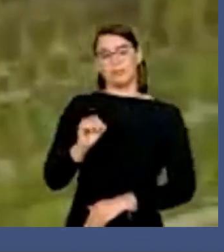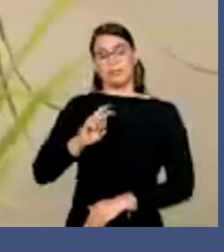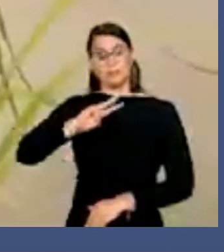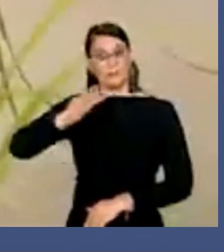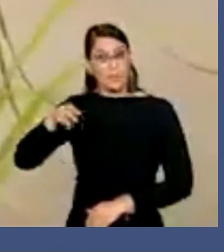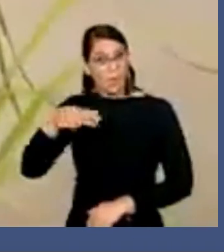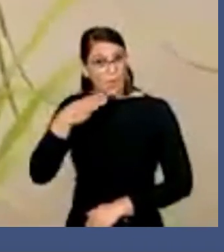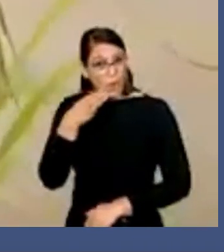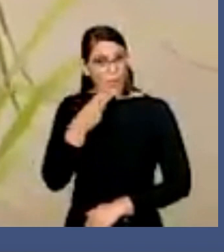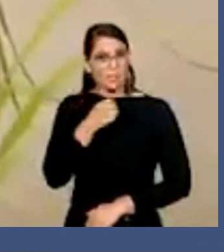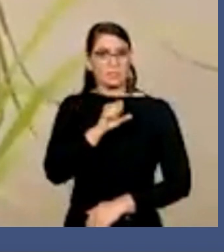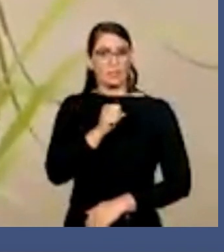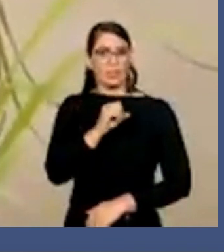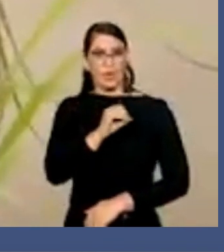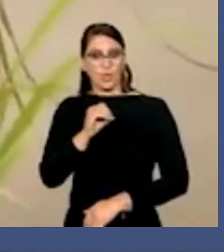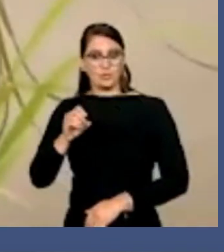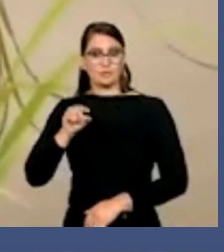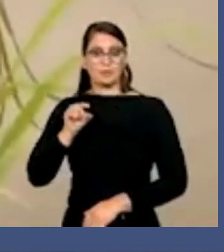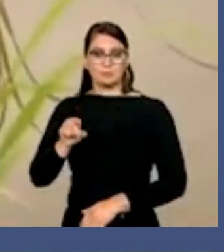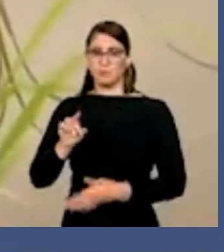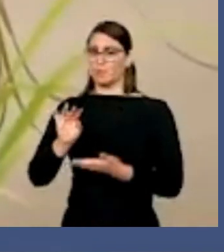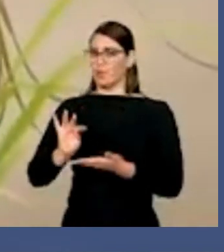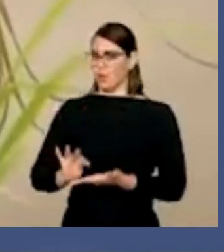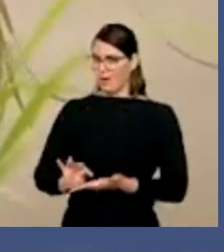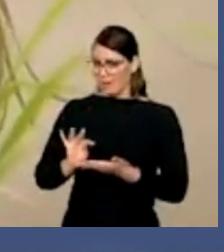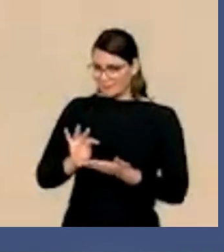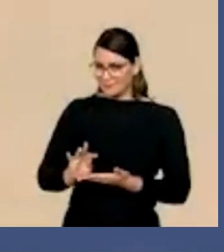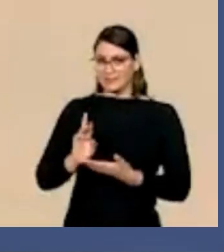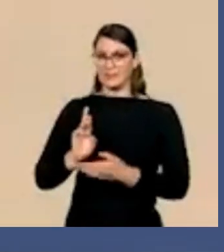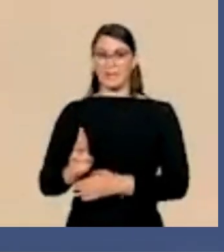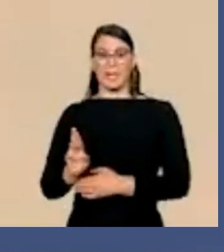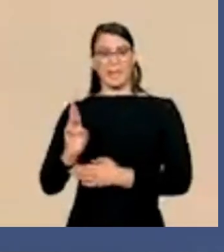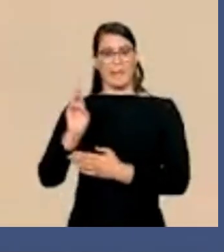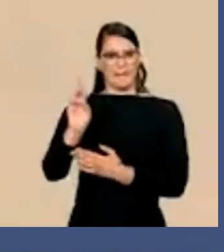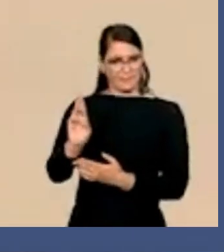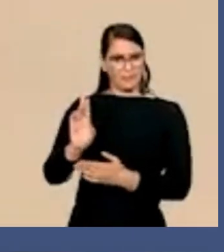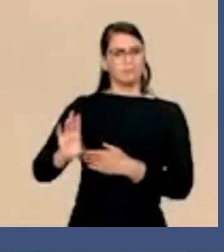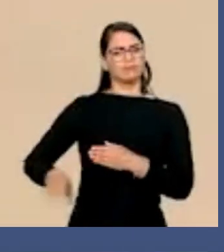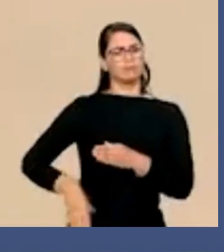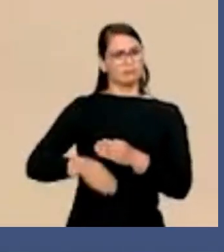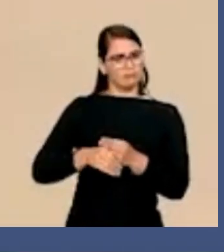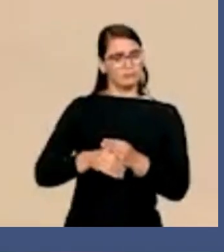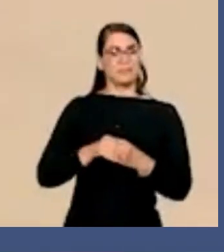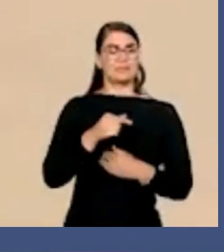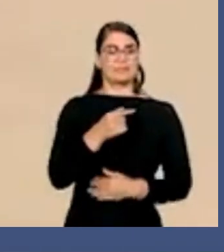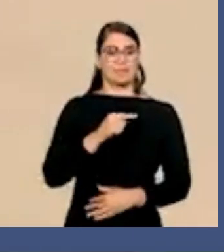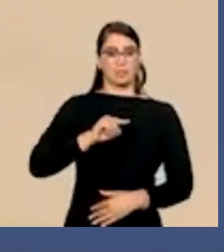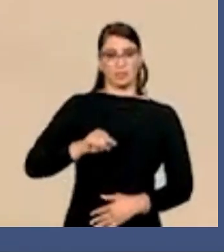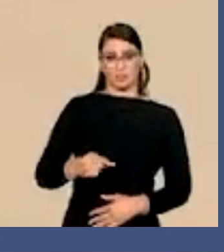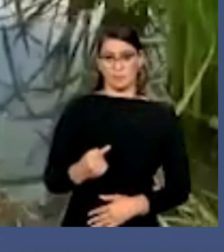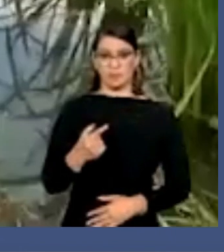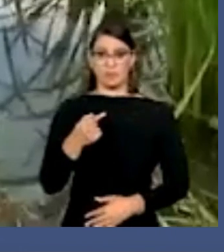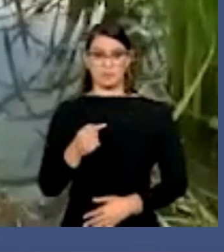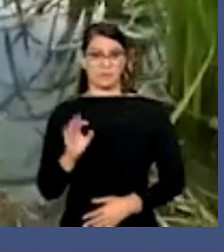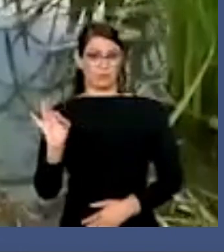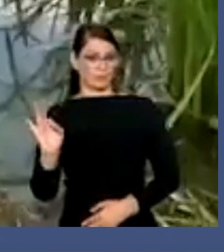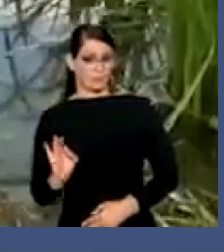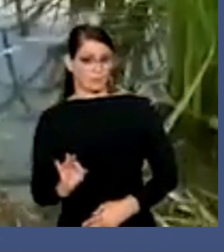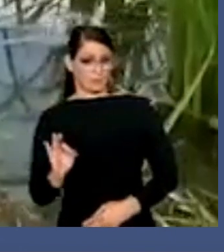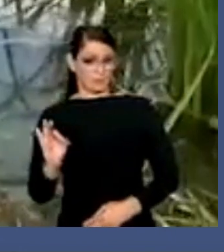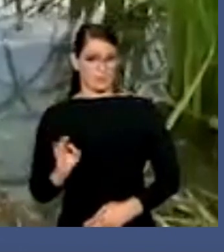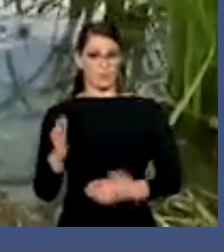,8 milhões de toneladas, o que representa incremento de 7,7%